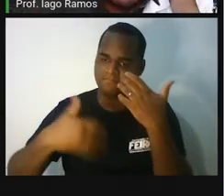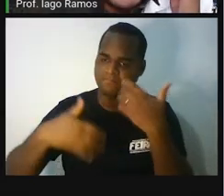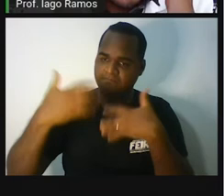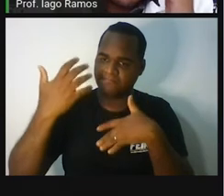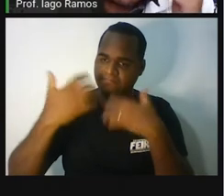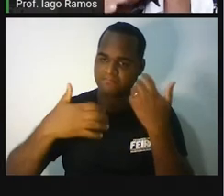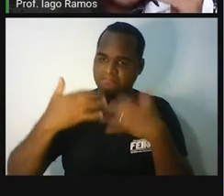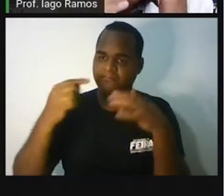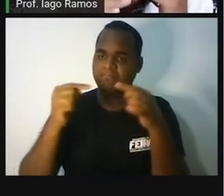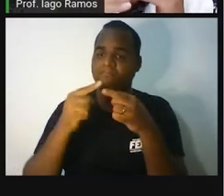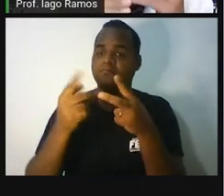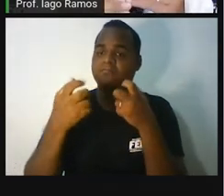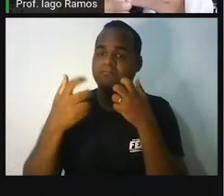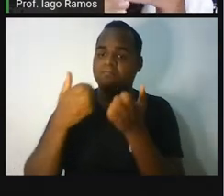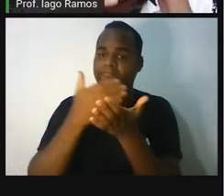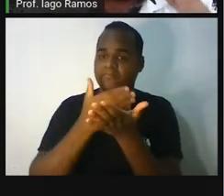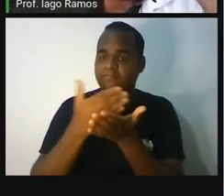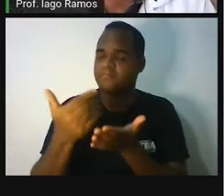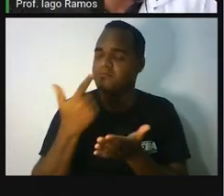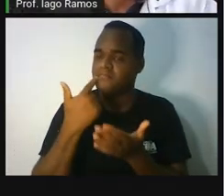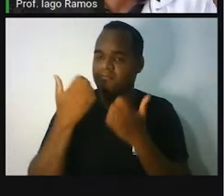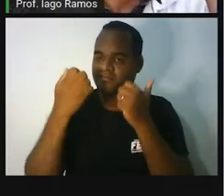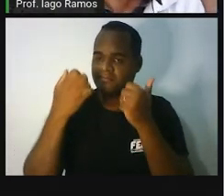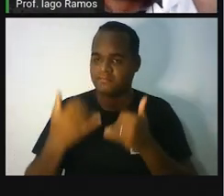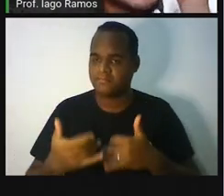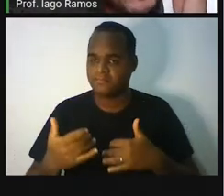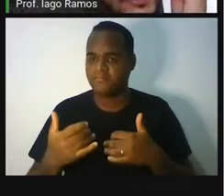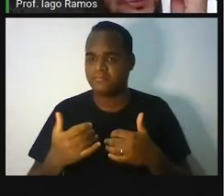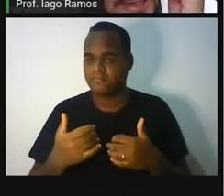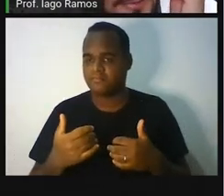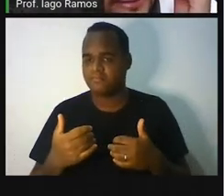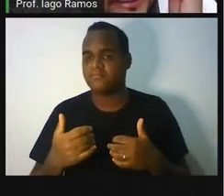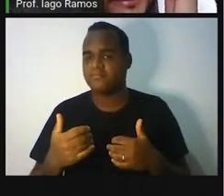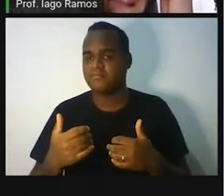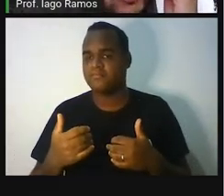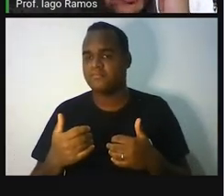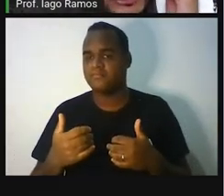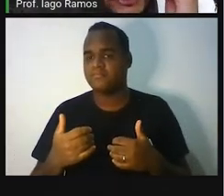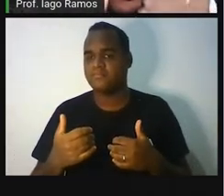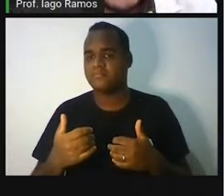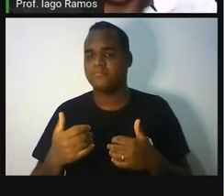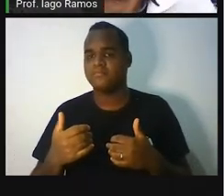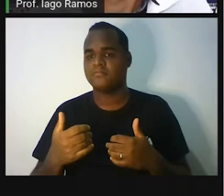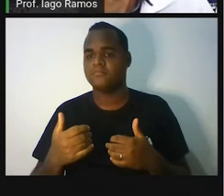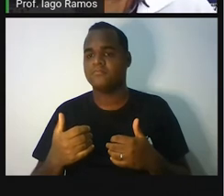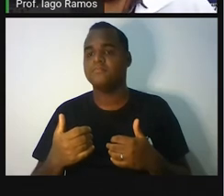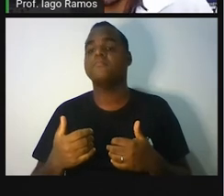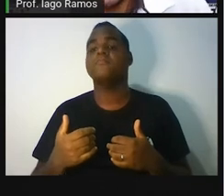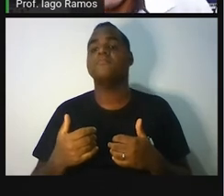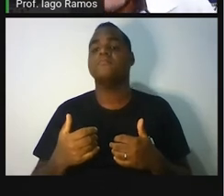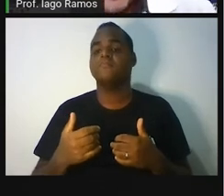essa igualdade acontecer, para o equilíbrio da balança continuar,